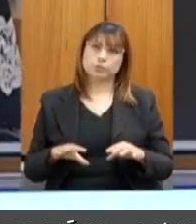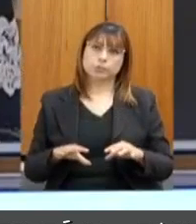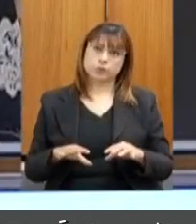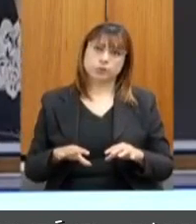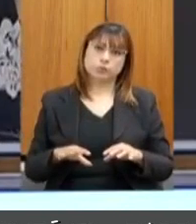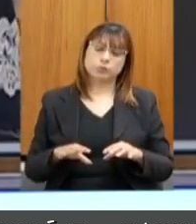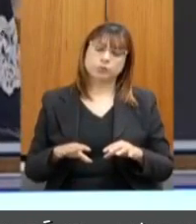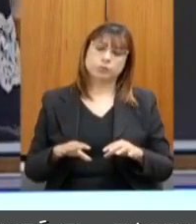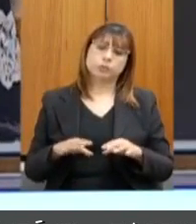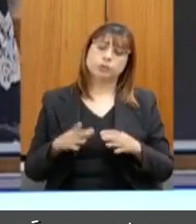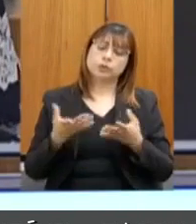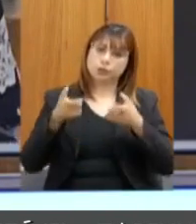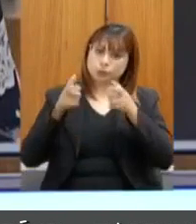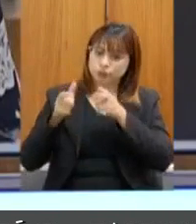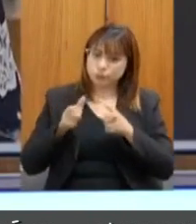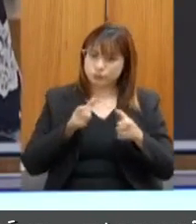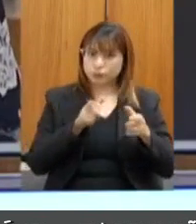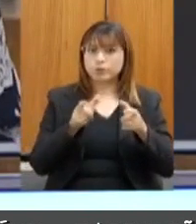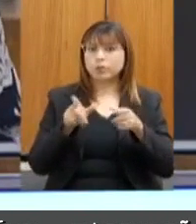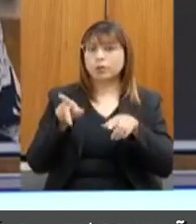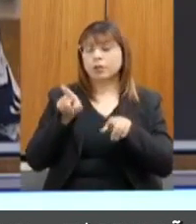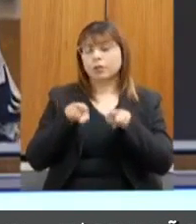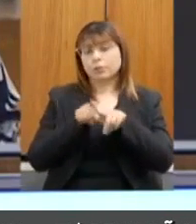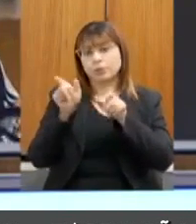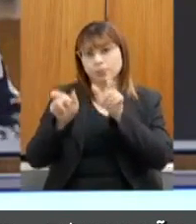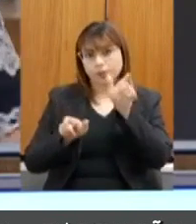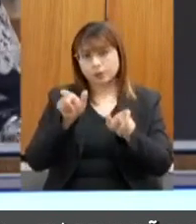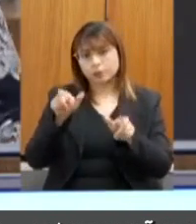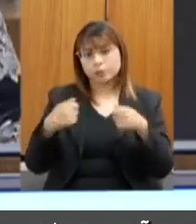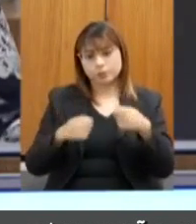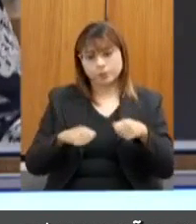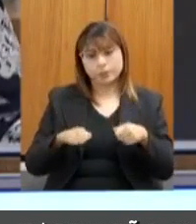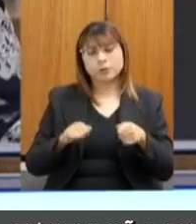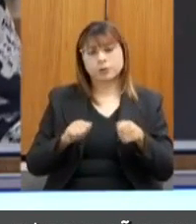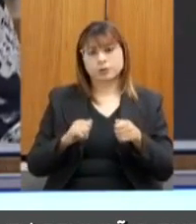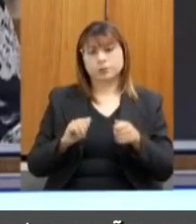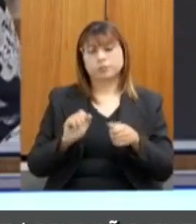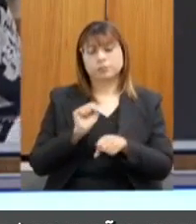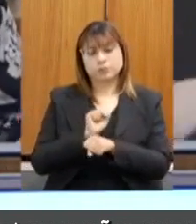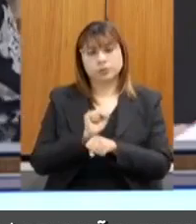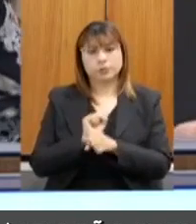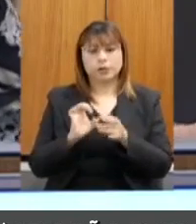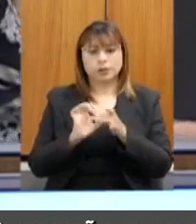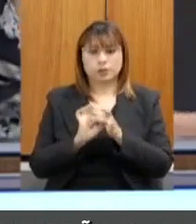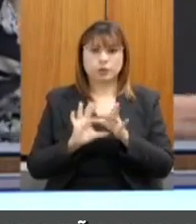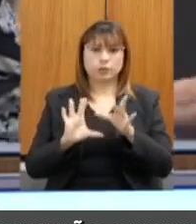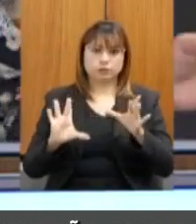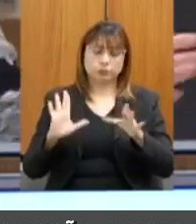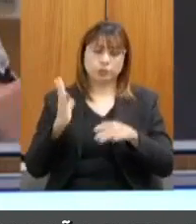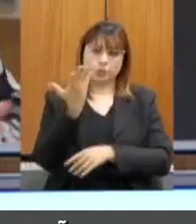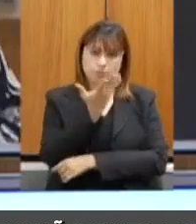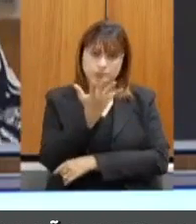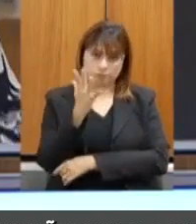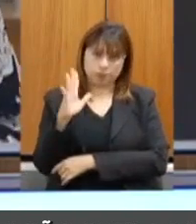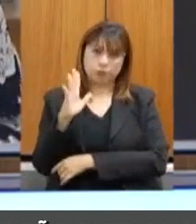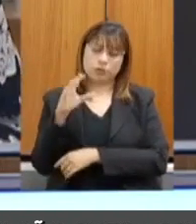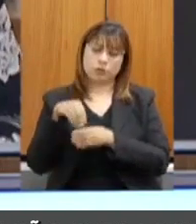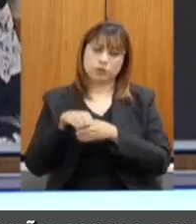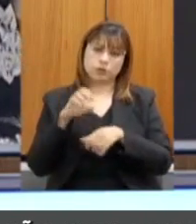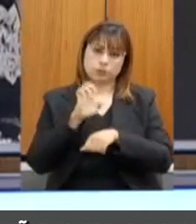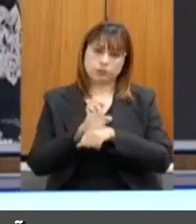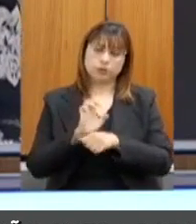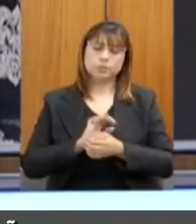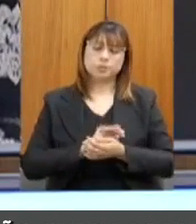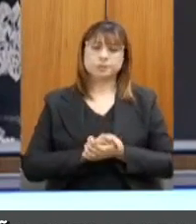empreendimentos e essas pessoas que dependem dessas autorizações ambientais no nosso Estado. Por